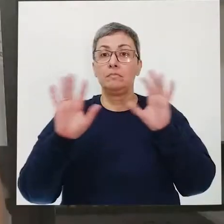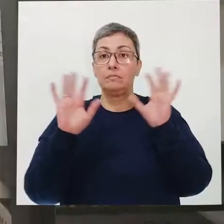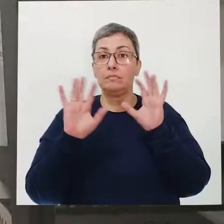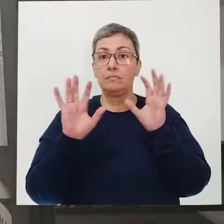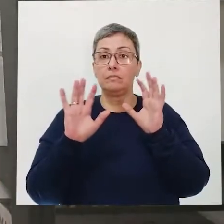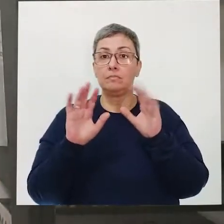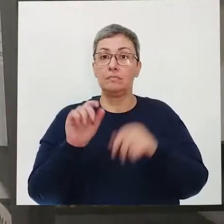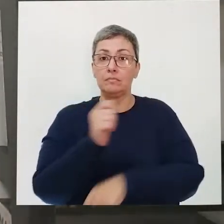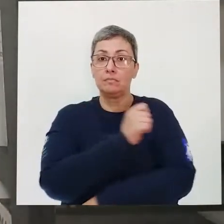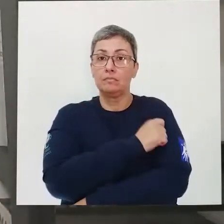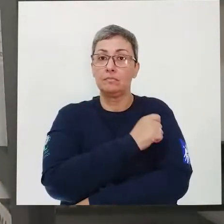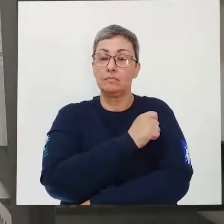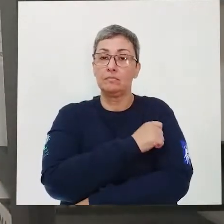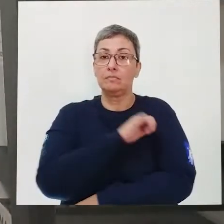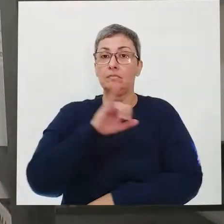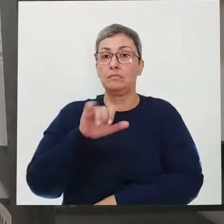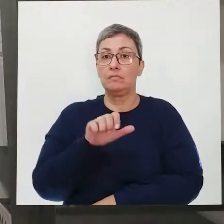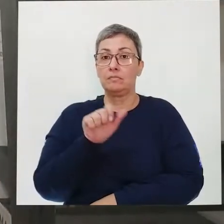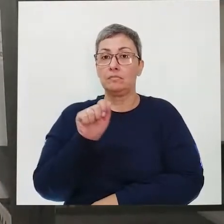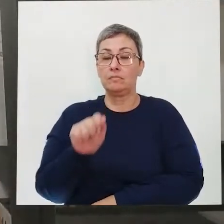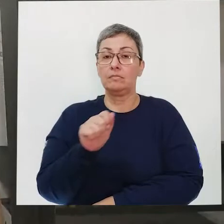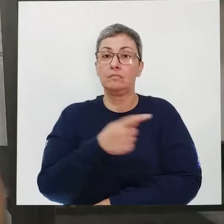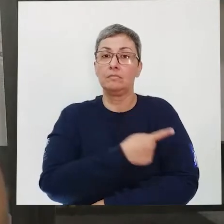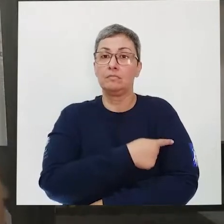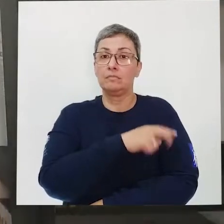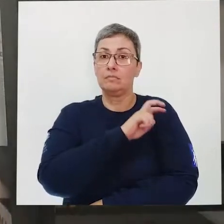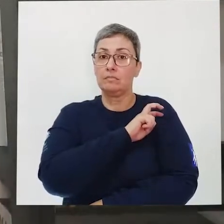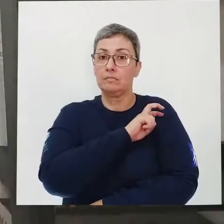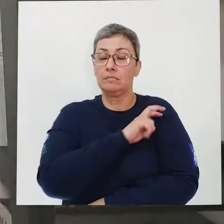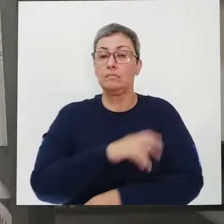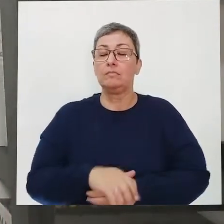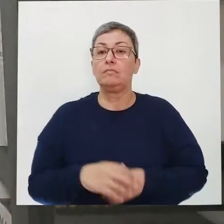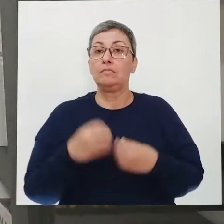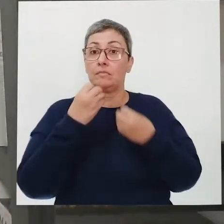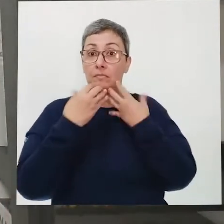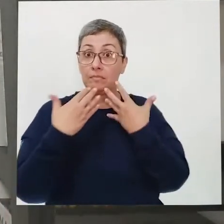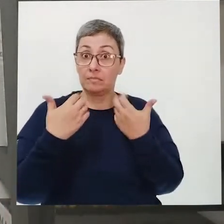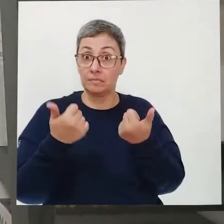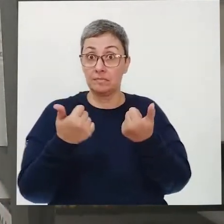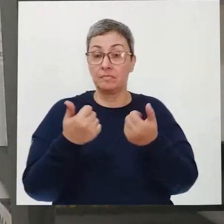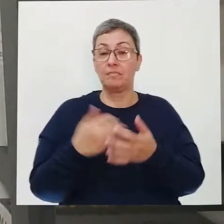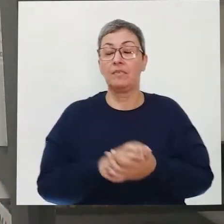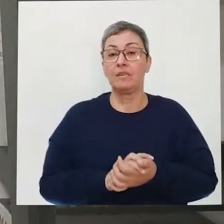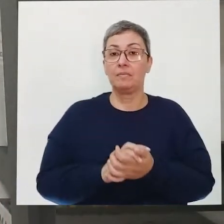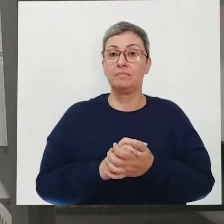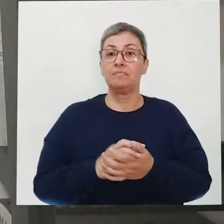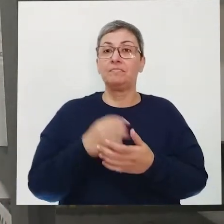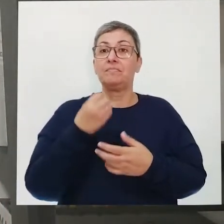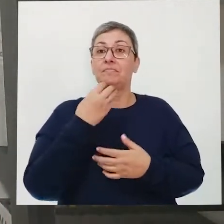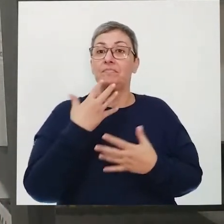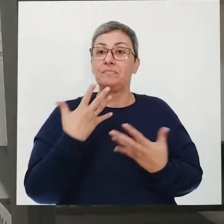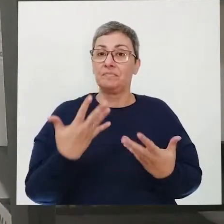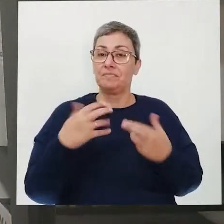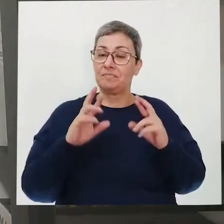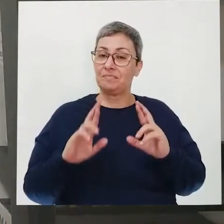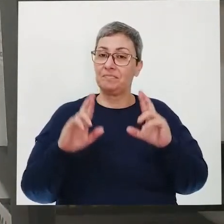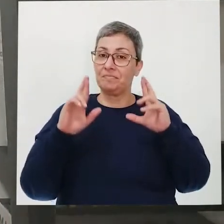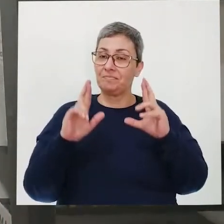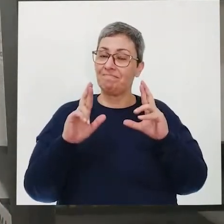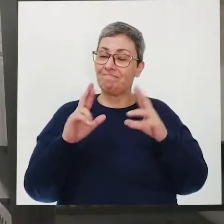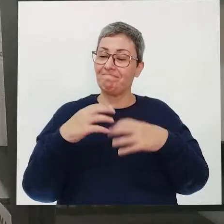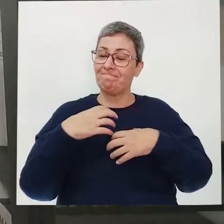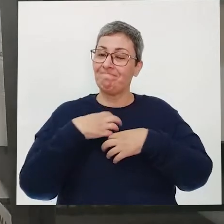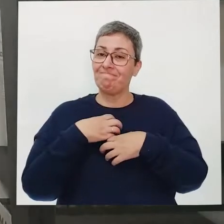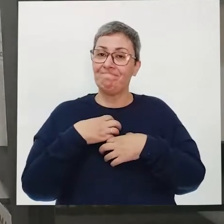Olá, educandas e educandos da EJA do Ciclo 1. Tudo bem com vocês? Bom, eu espero de